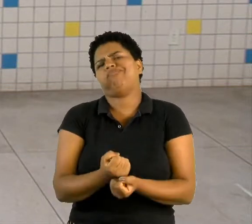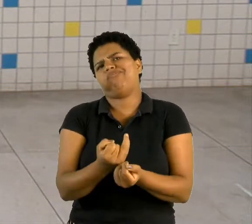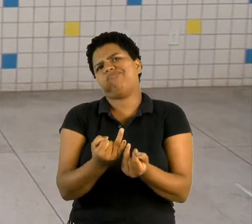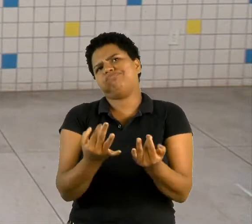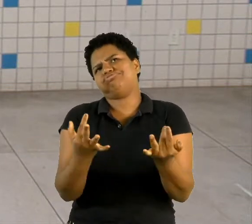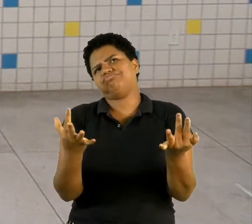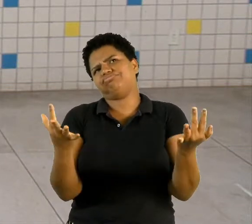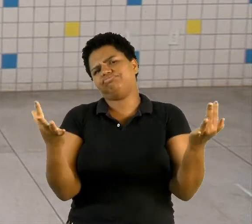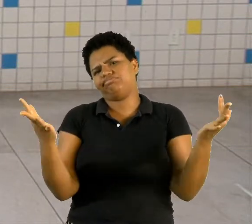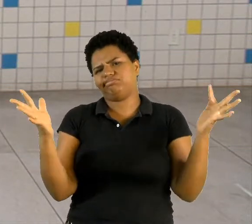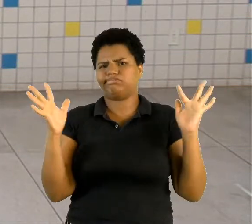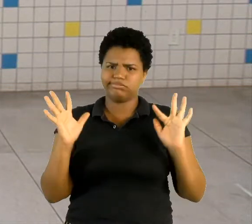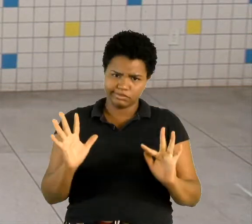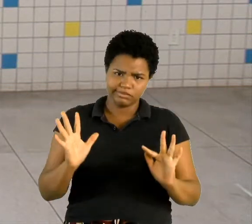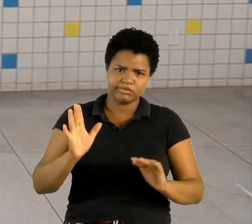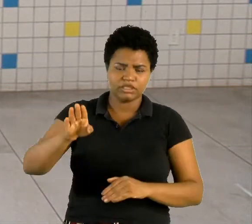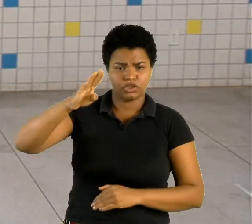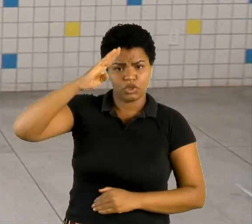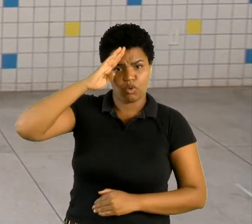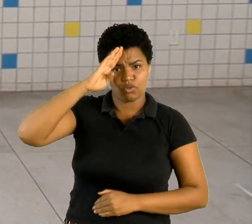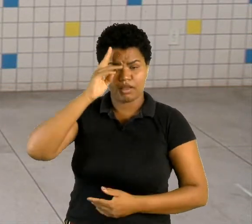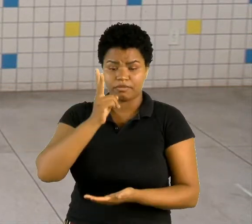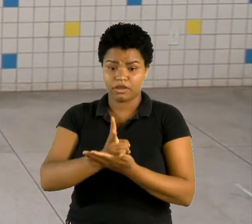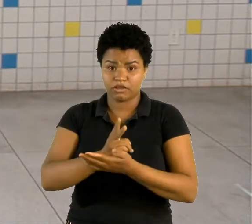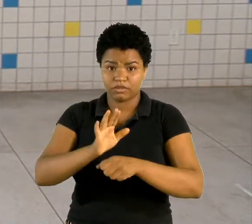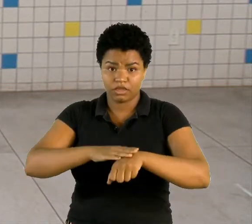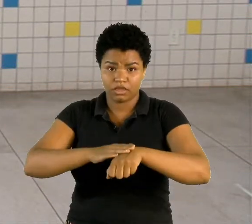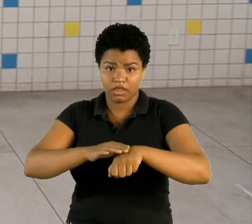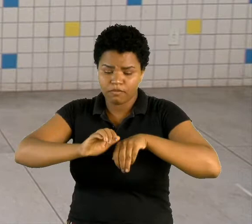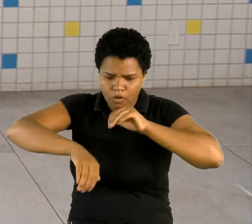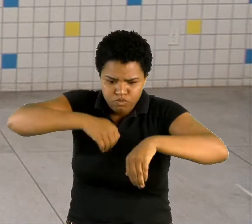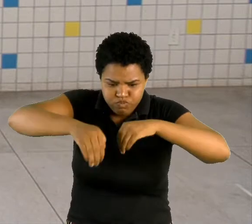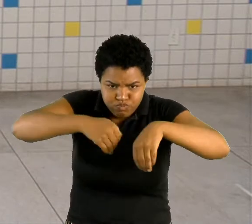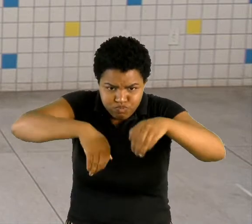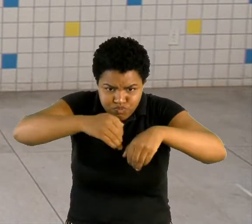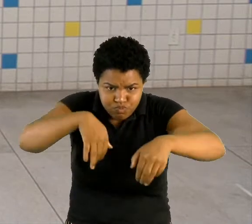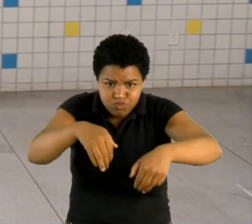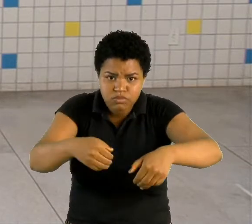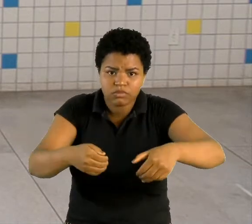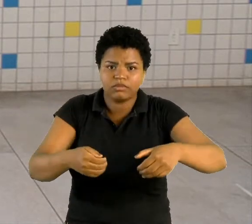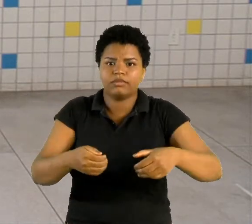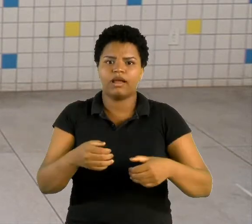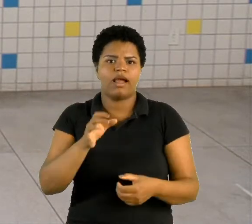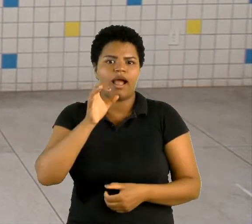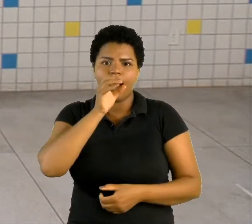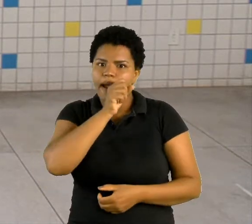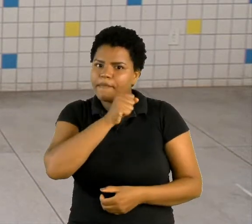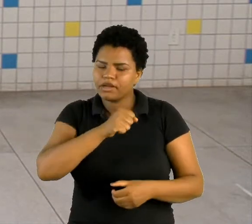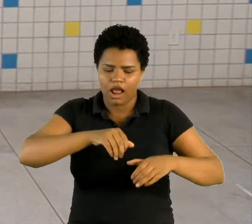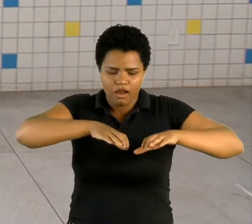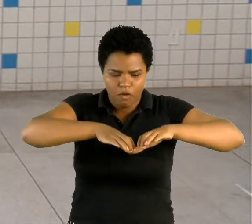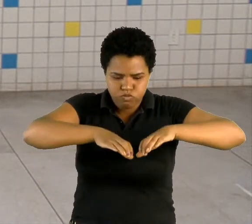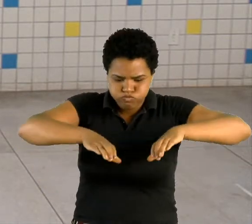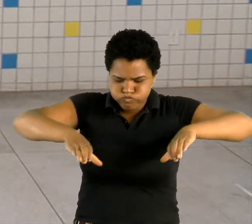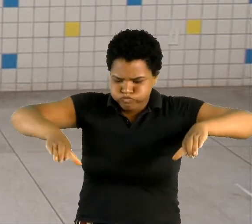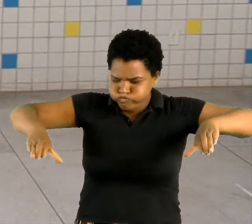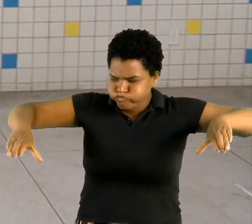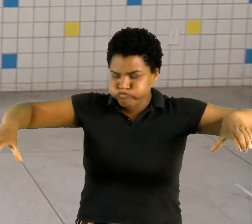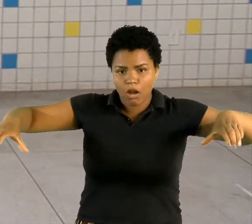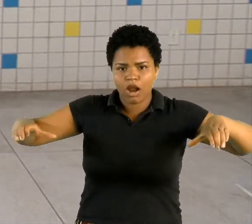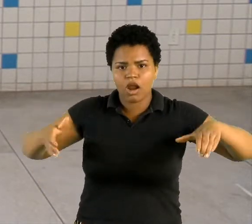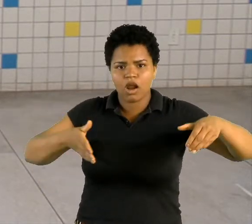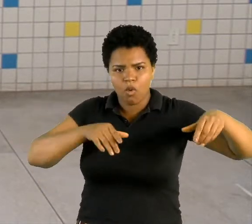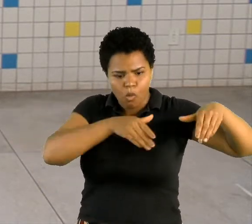centenas de soldados, ao mesmo tempo cavando um buraco, rapidamente você criava uma vala enorme, um corredor